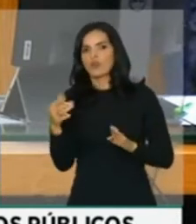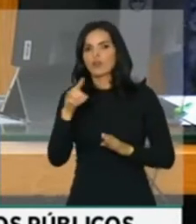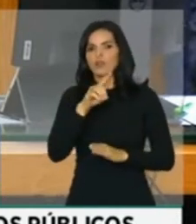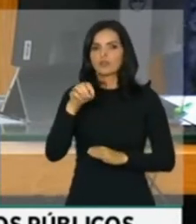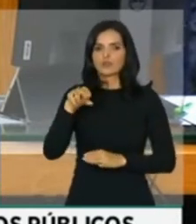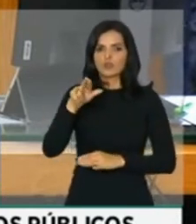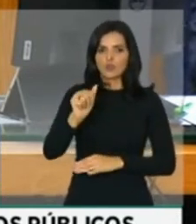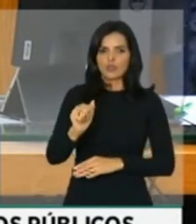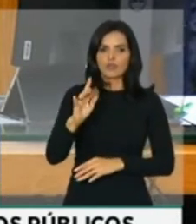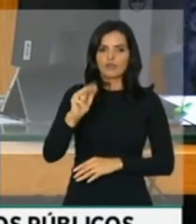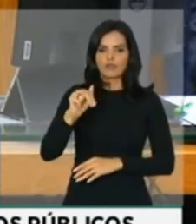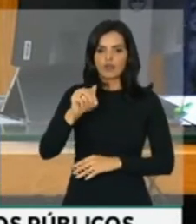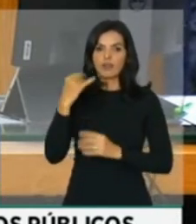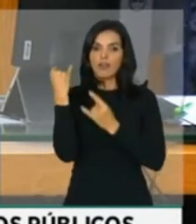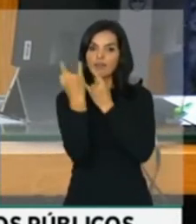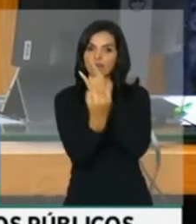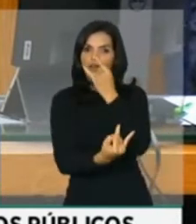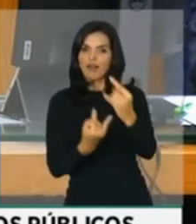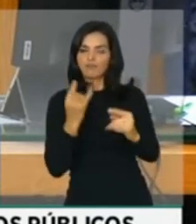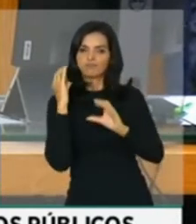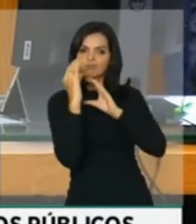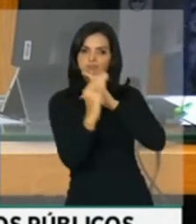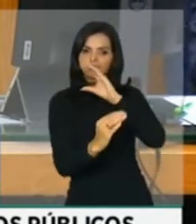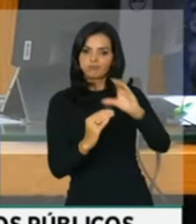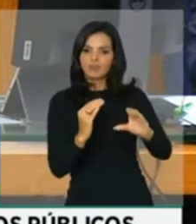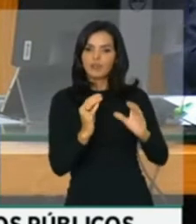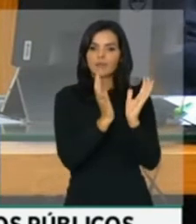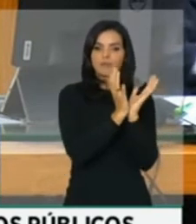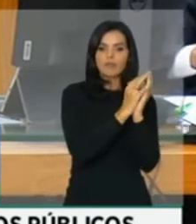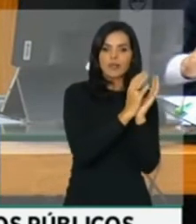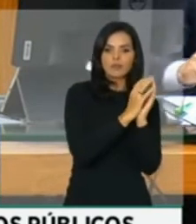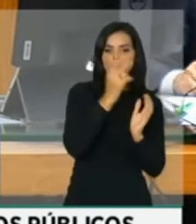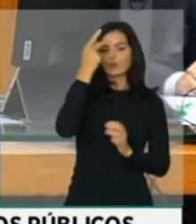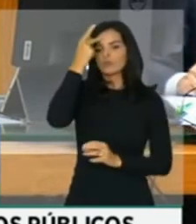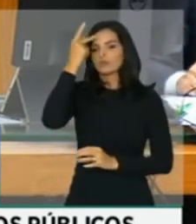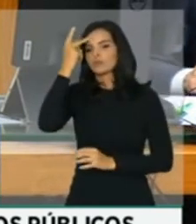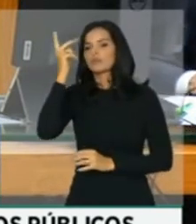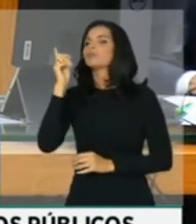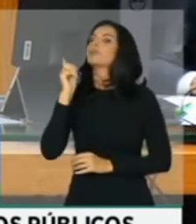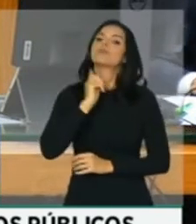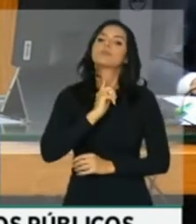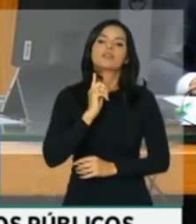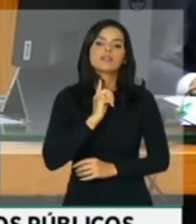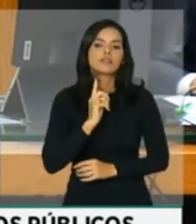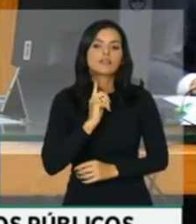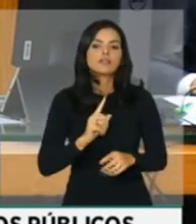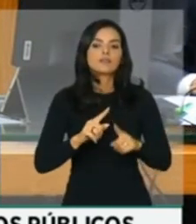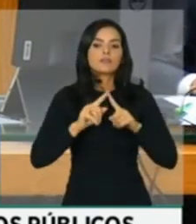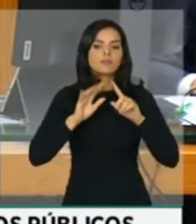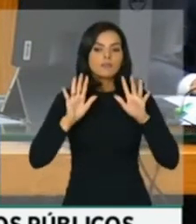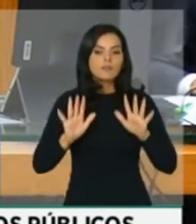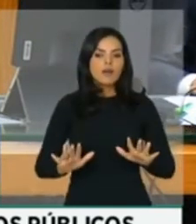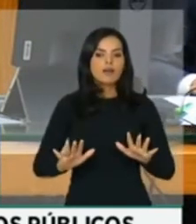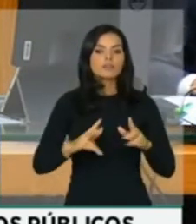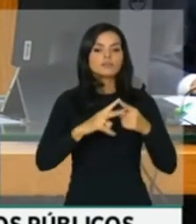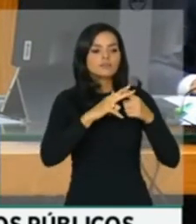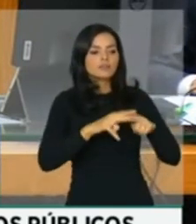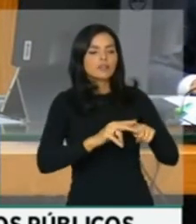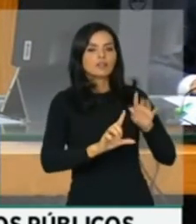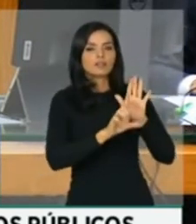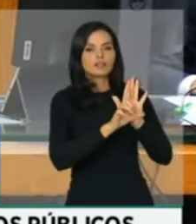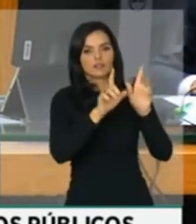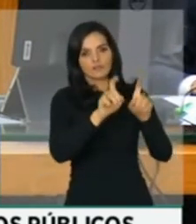atração de investimentos para a Zona Franca perdendo Pernambuco, perdendo São Paulo, perdendo Minas Gerais, mas desde a atualização da lei de